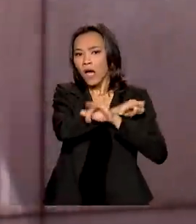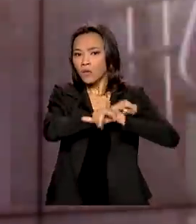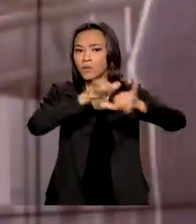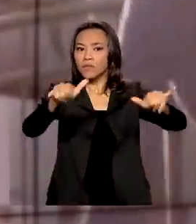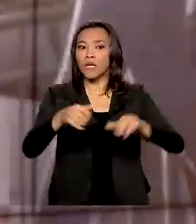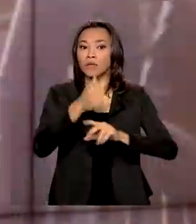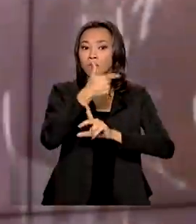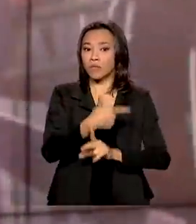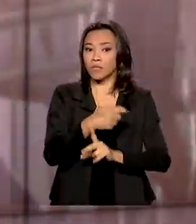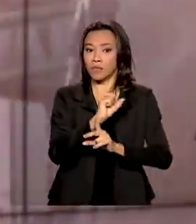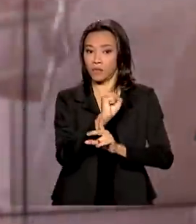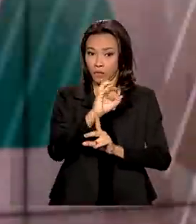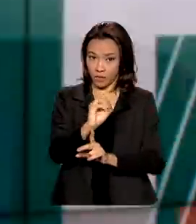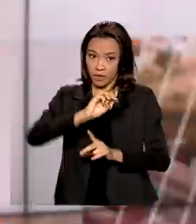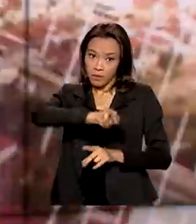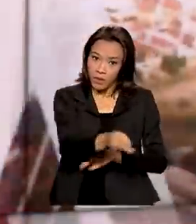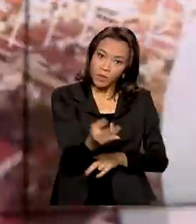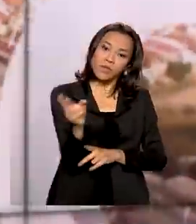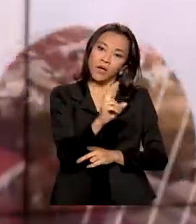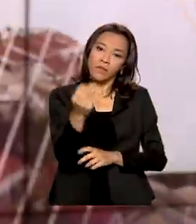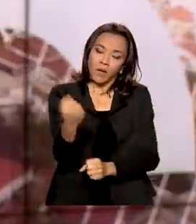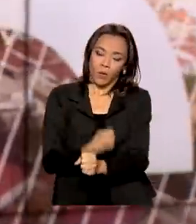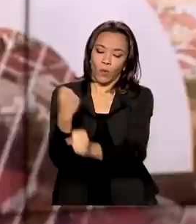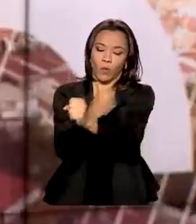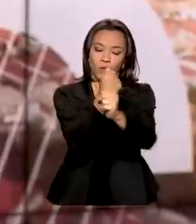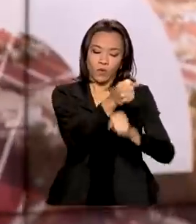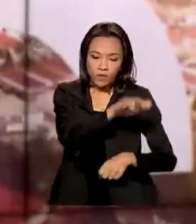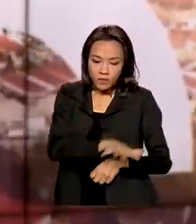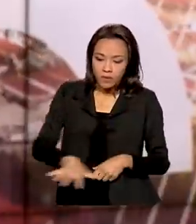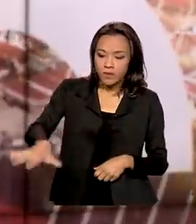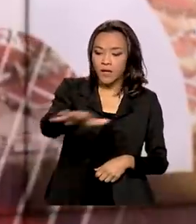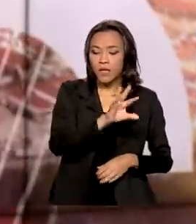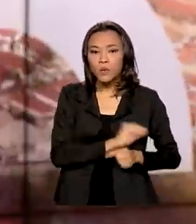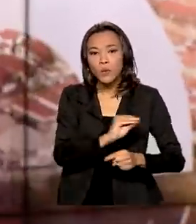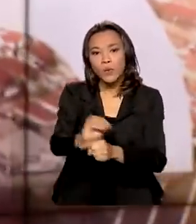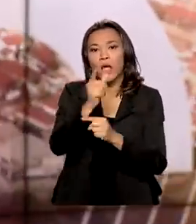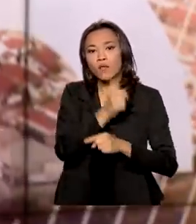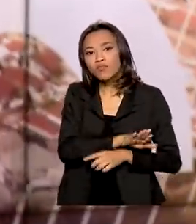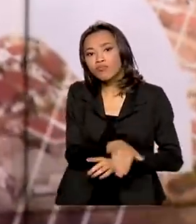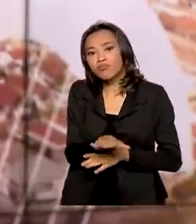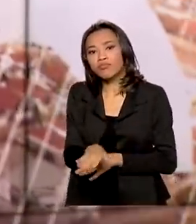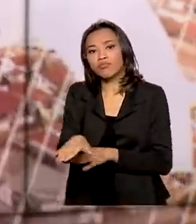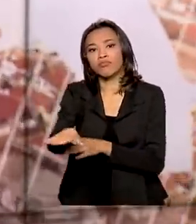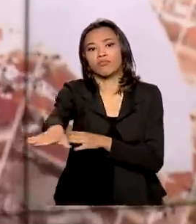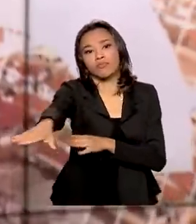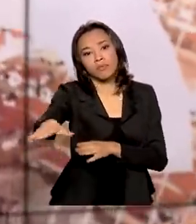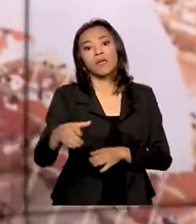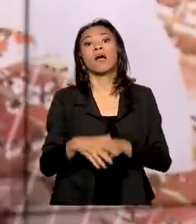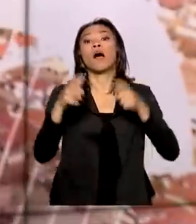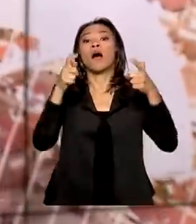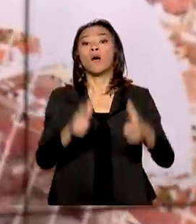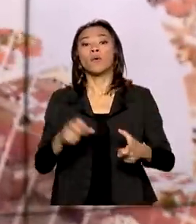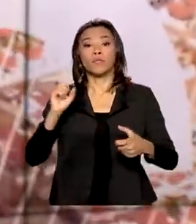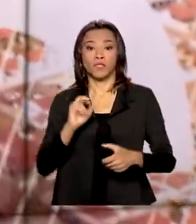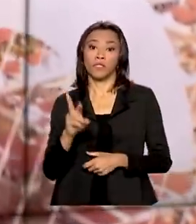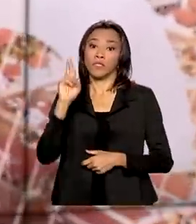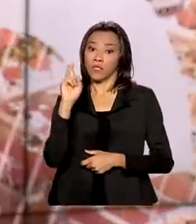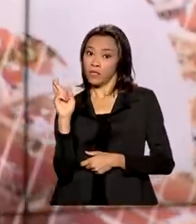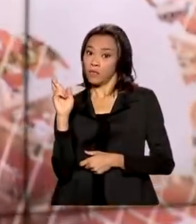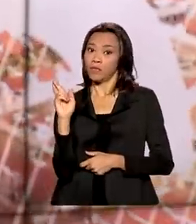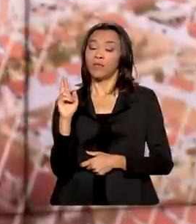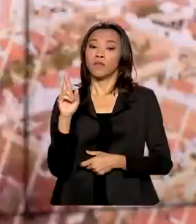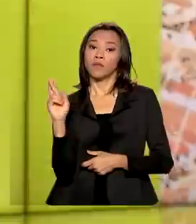milhões de reais para obras de segurança hídrica e desenvolvimento regional no Rio Grande do Norte. Também foram